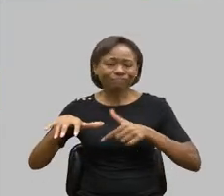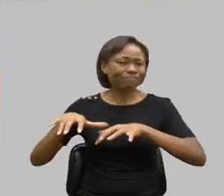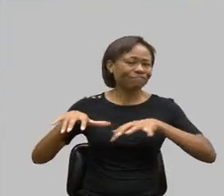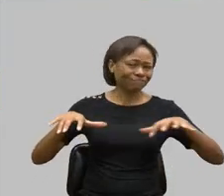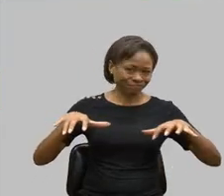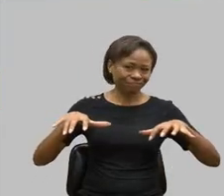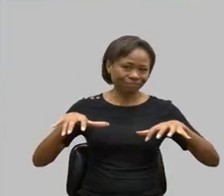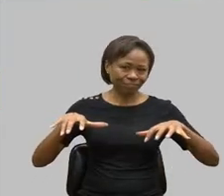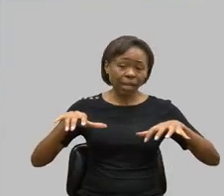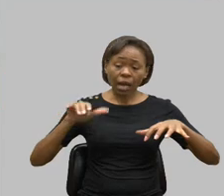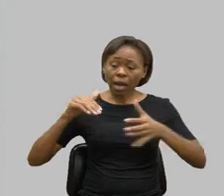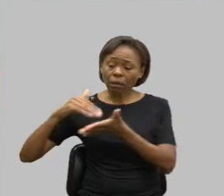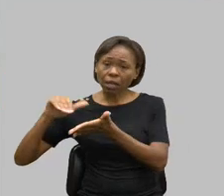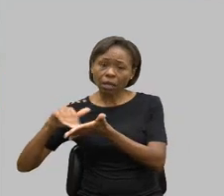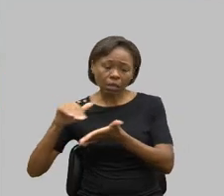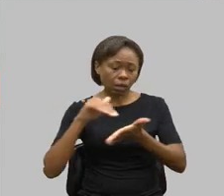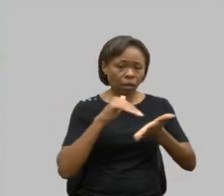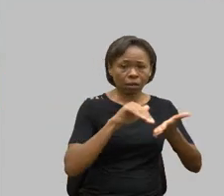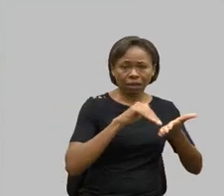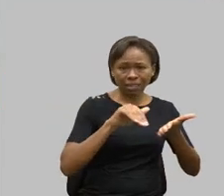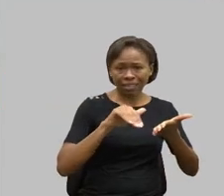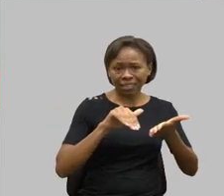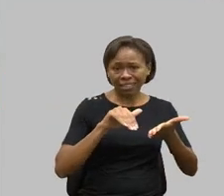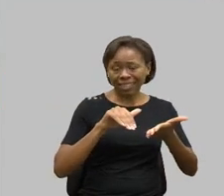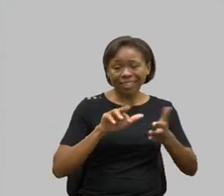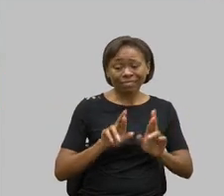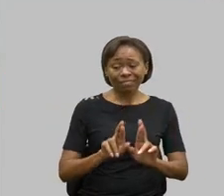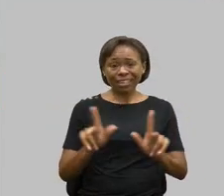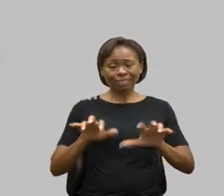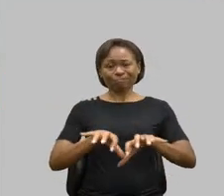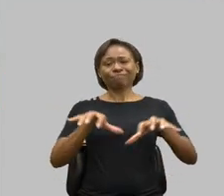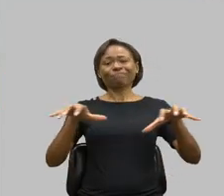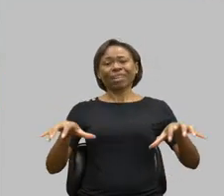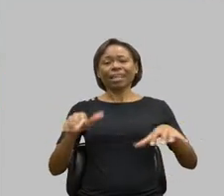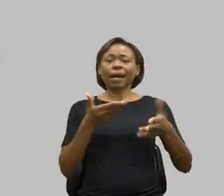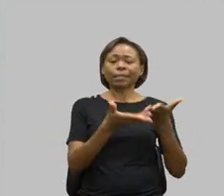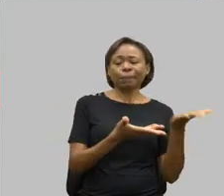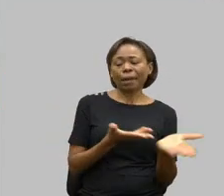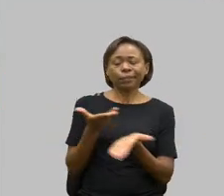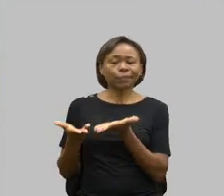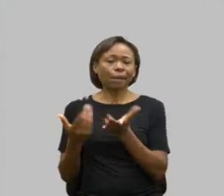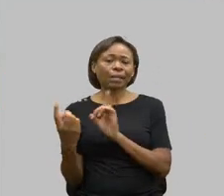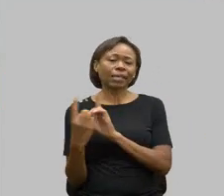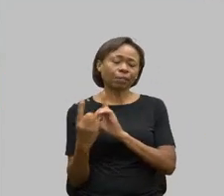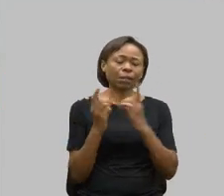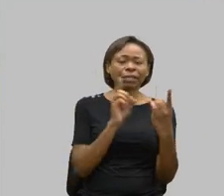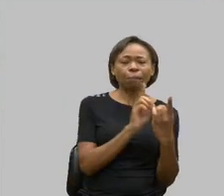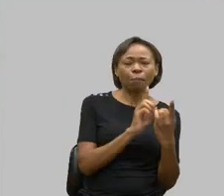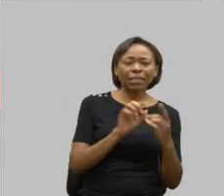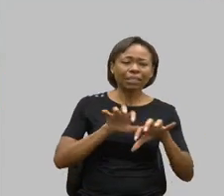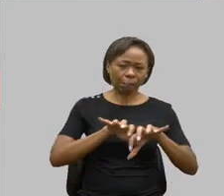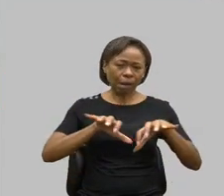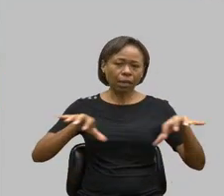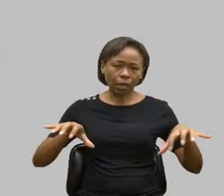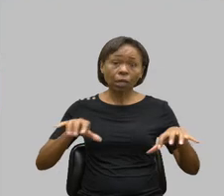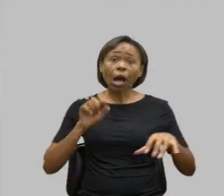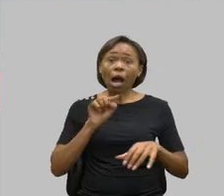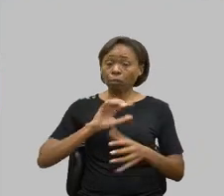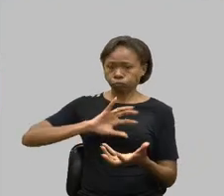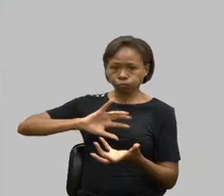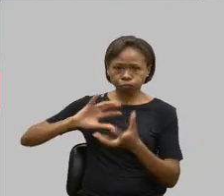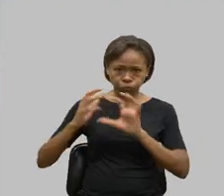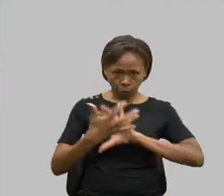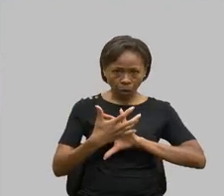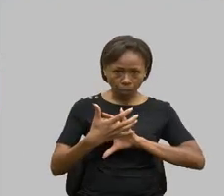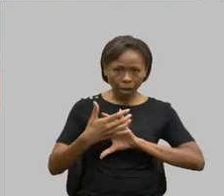pasta era responsável por um tipo de atendimento. Com a reforma administrativa, a porta de entrada para o acesso aos